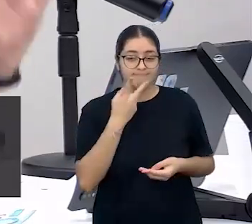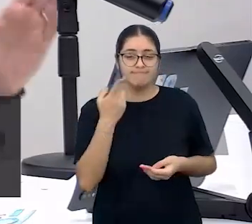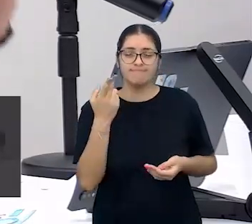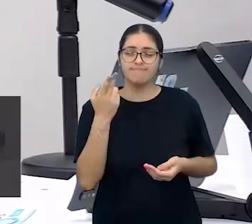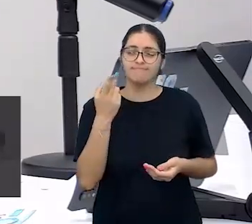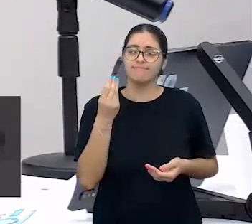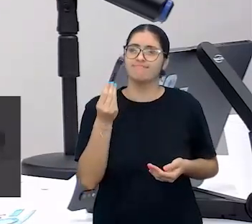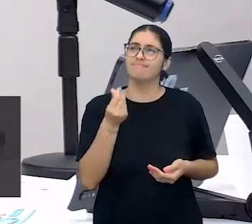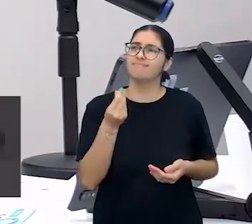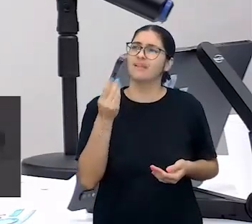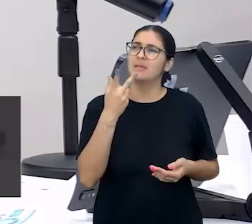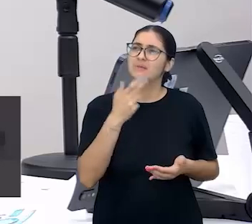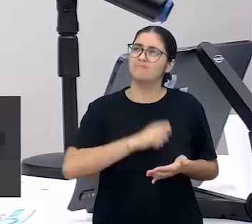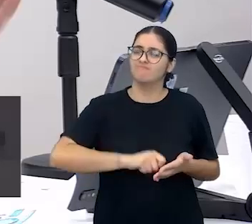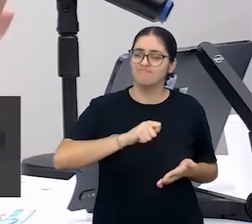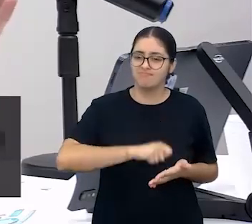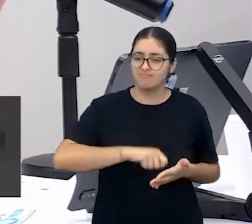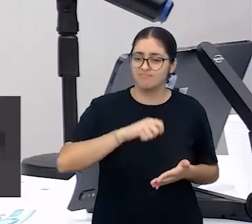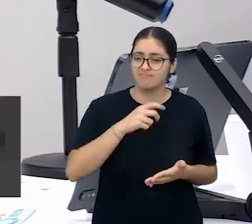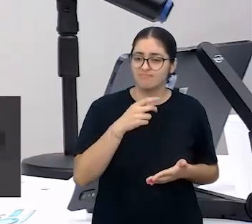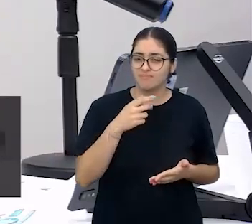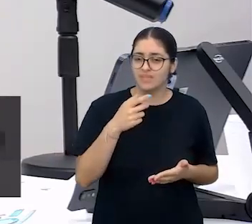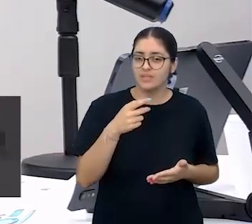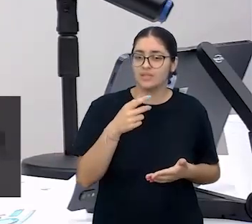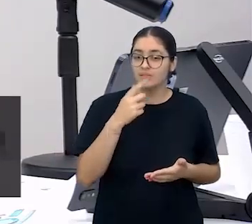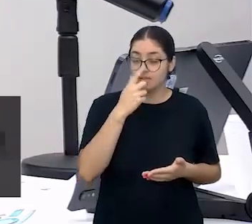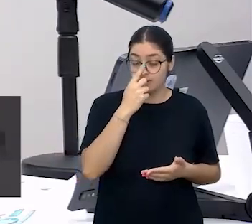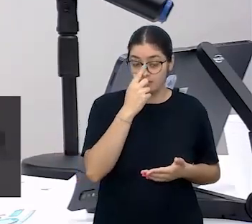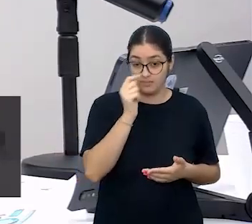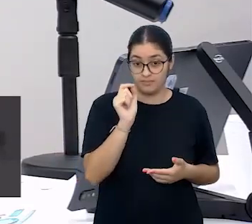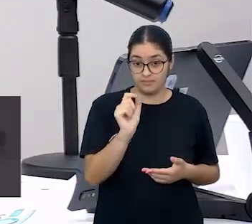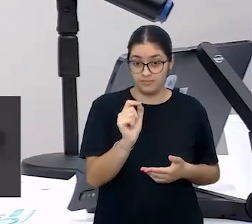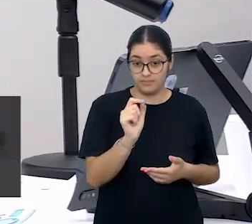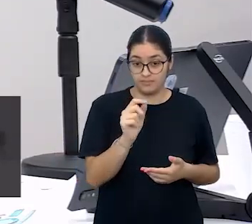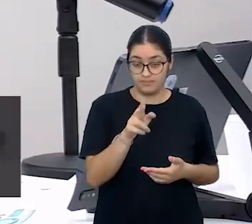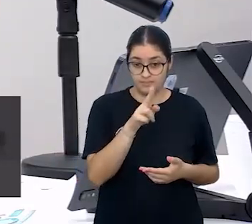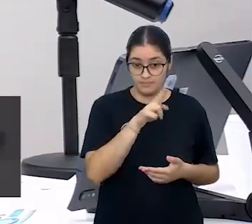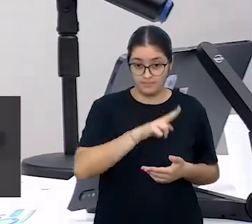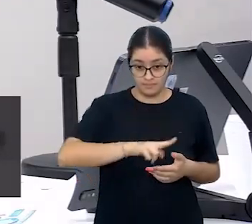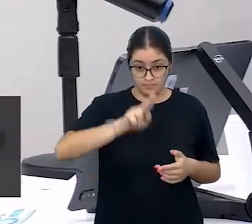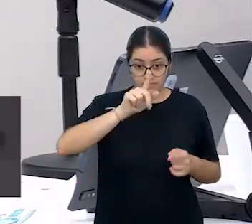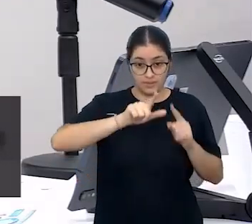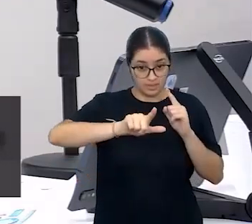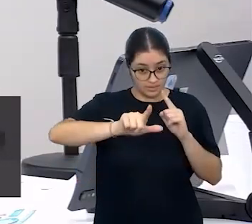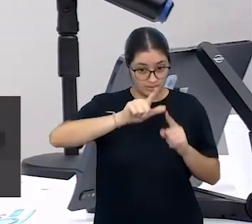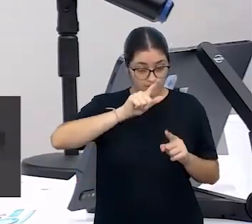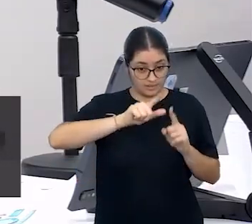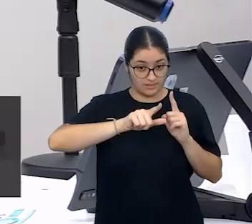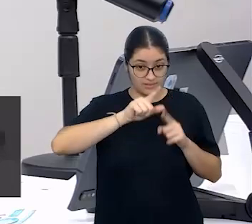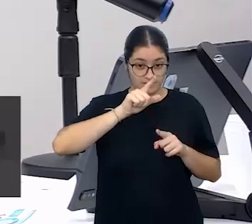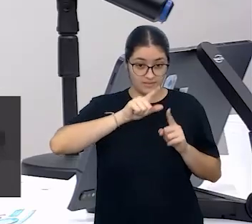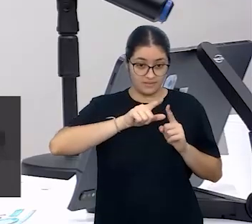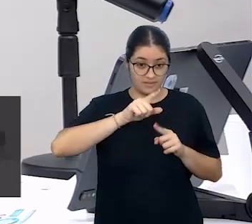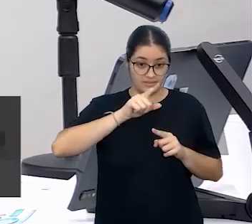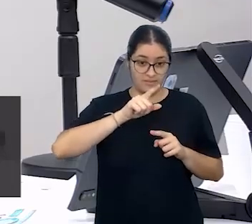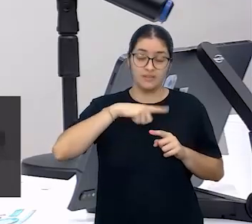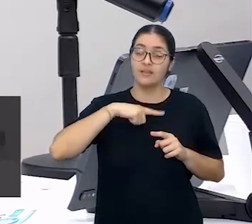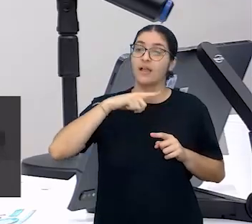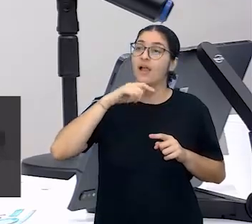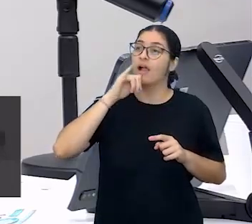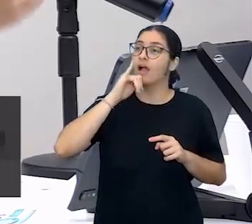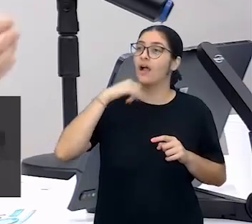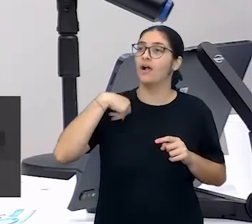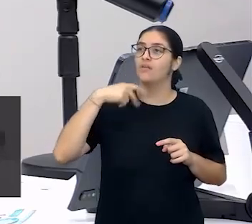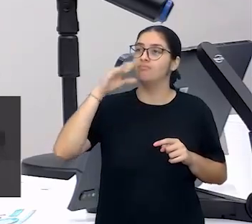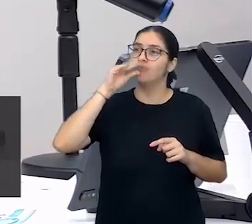trouxeram uma escrita unigráfica. Ou seja, elas estão usando uma letra para cada emissão sonora, a